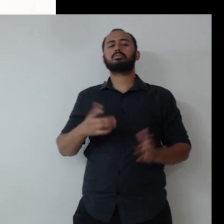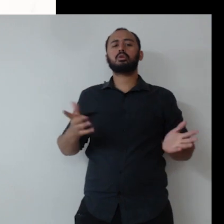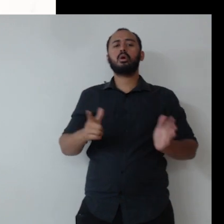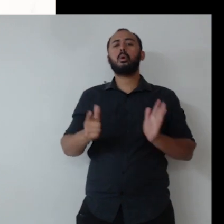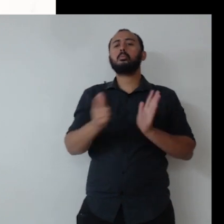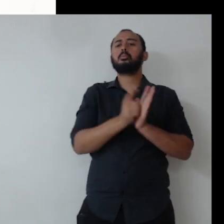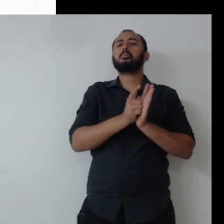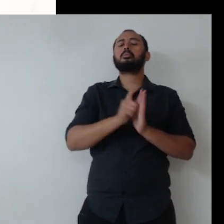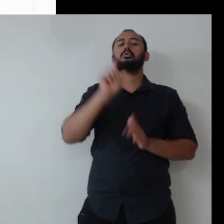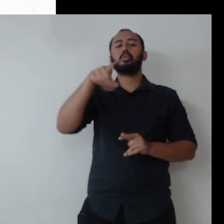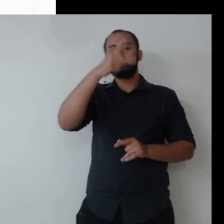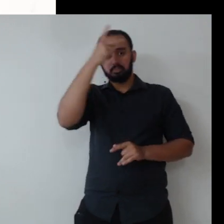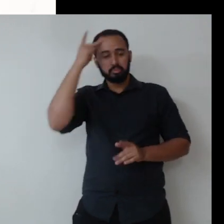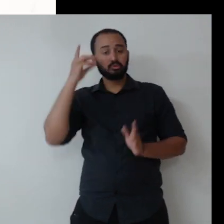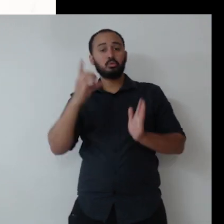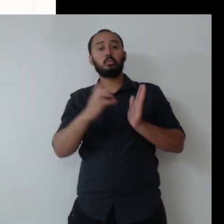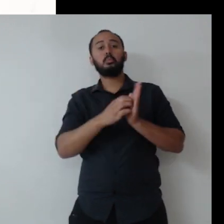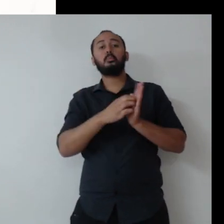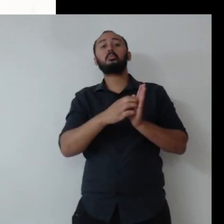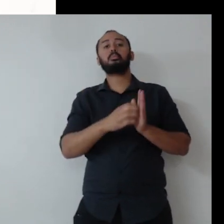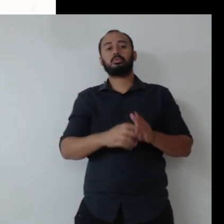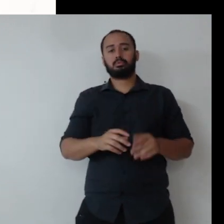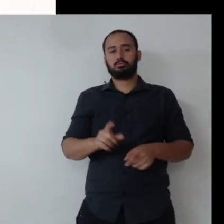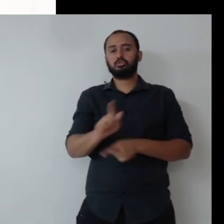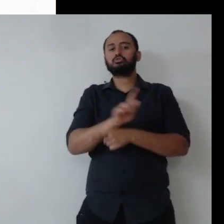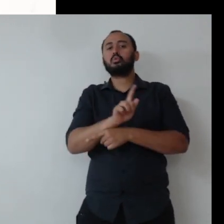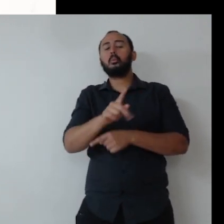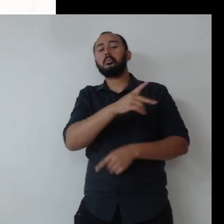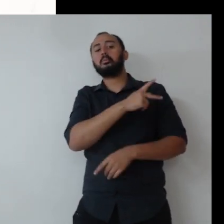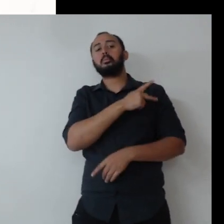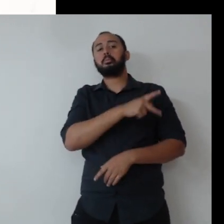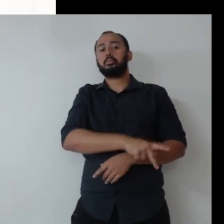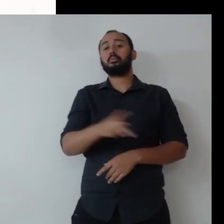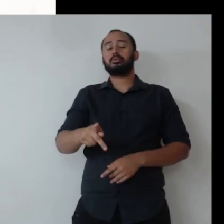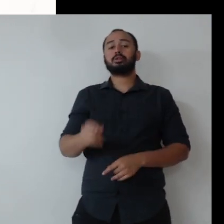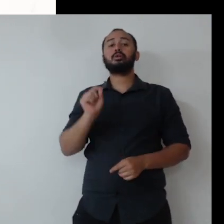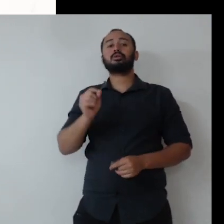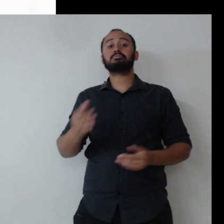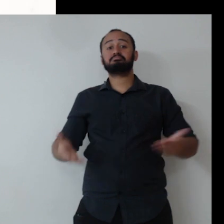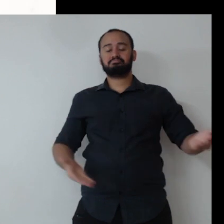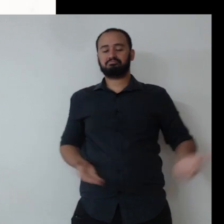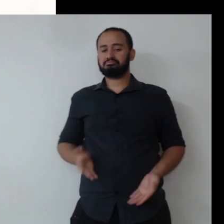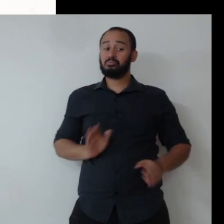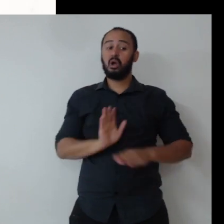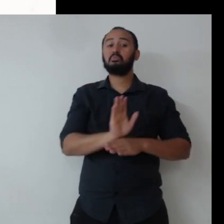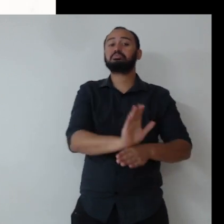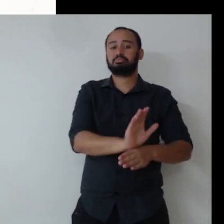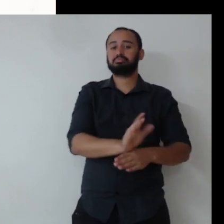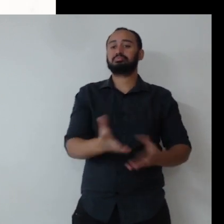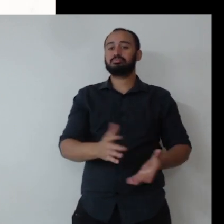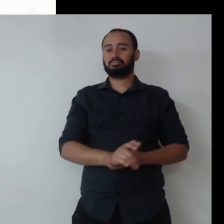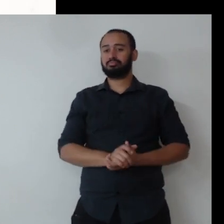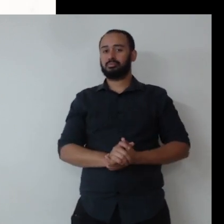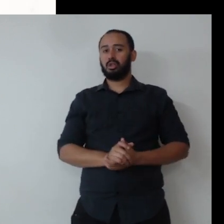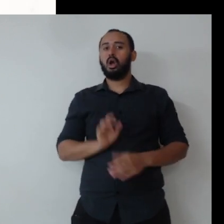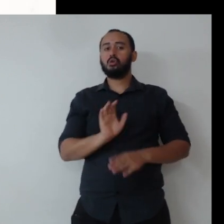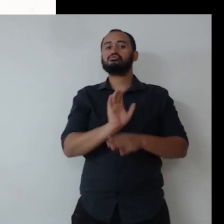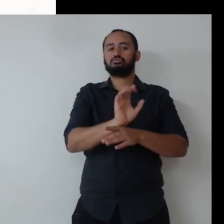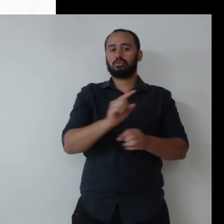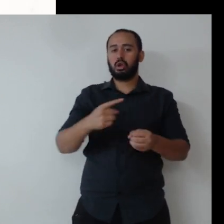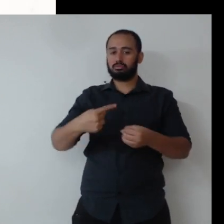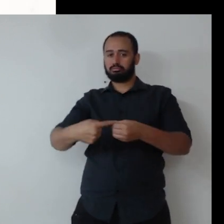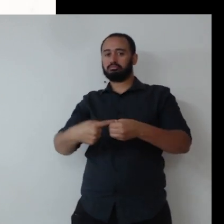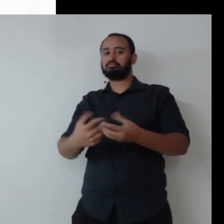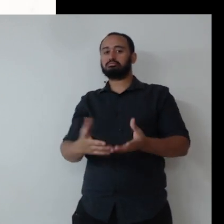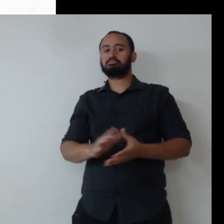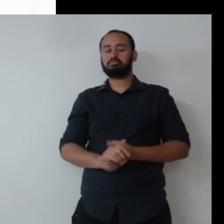gestor público, servir? E também o quê? Ao cidadão, à sociedade. Na relação da governança, na teoria da governança, tem